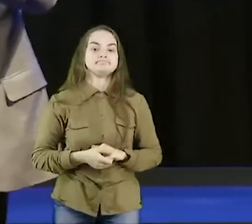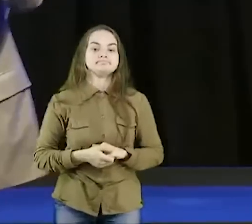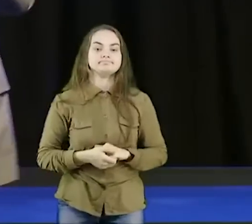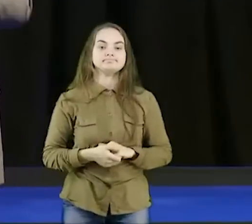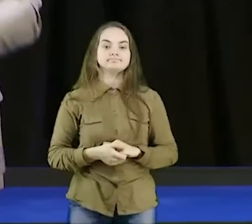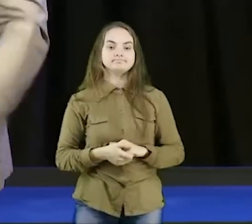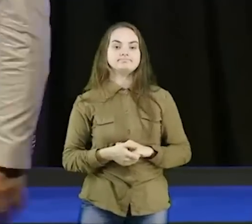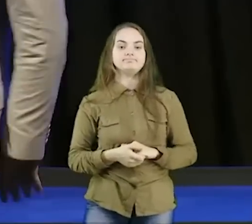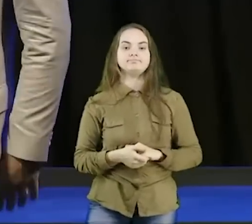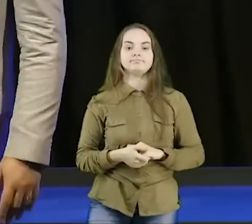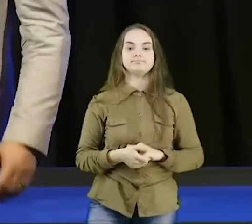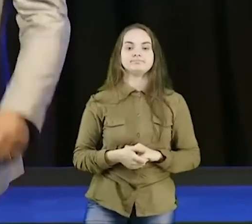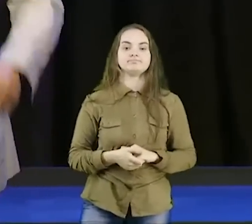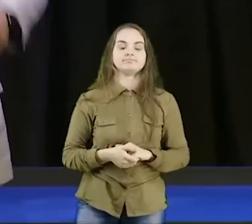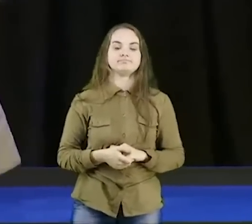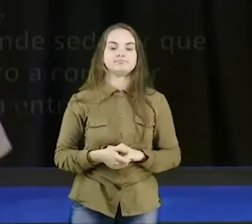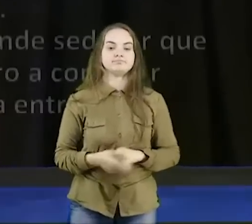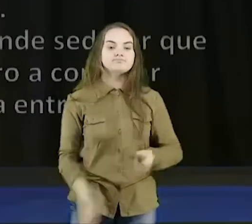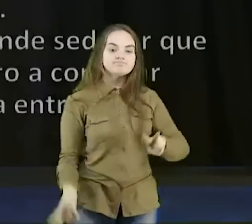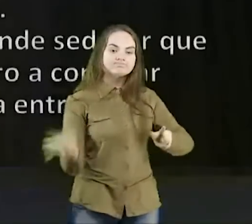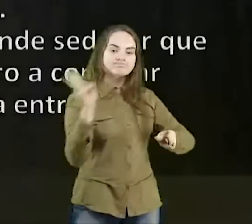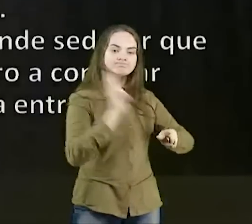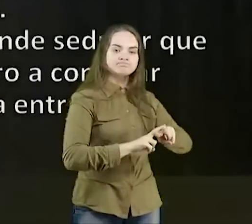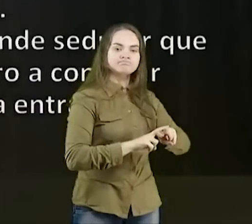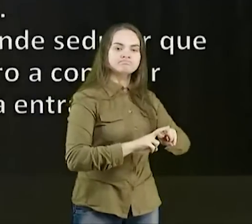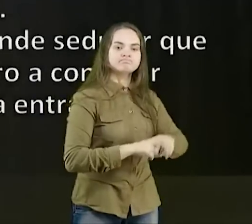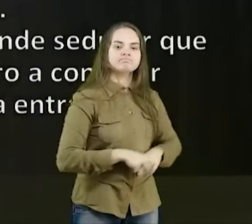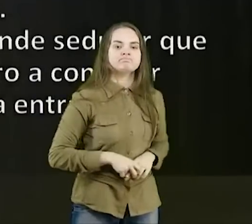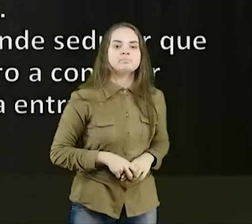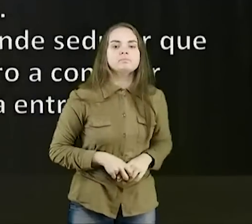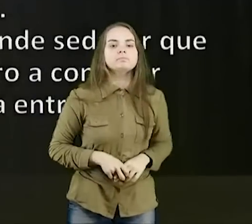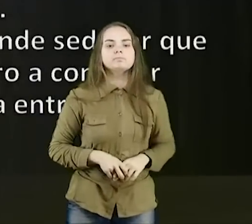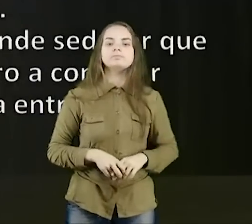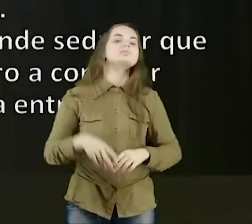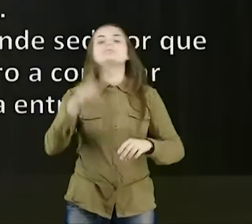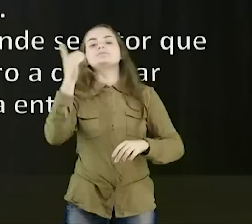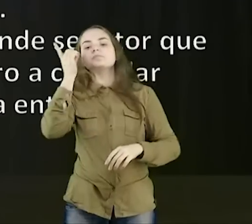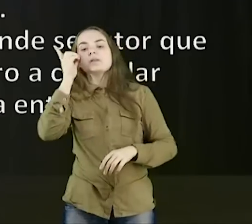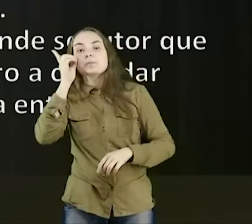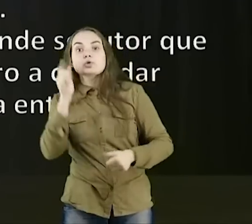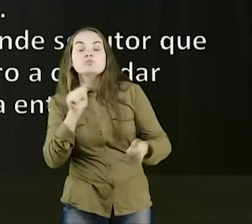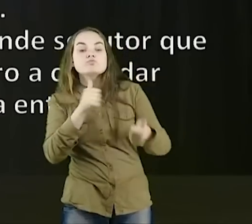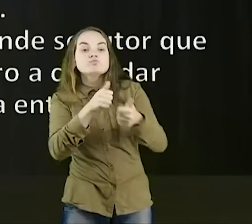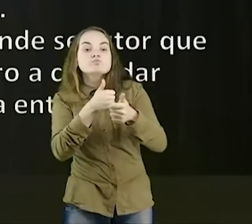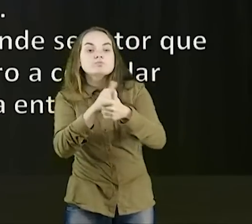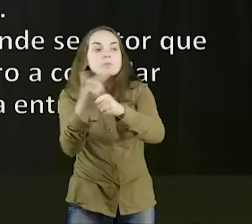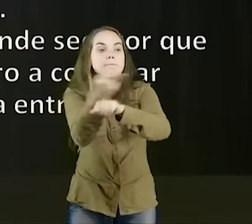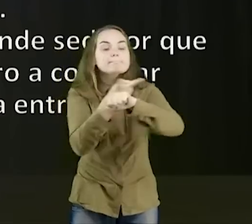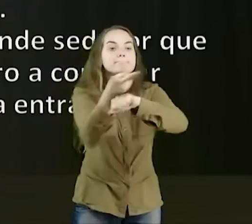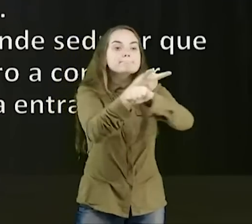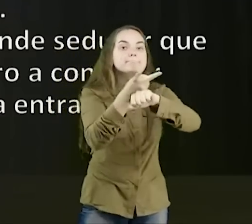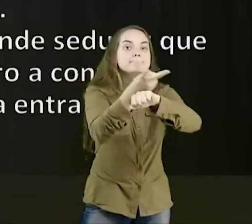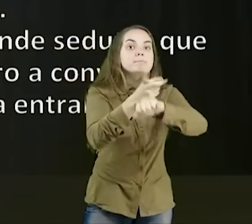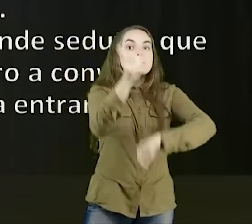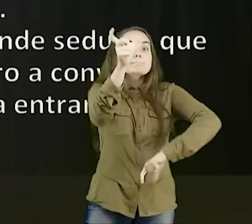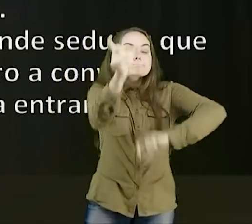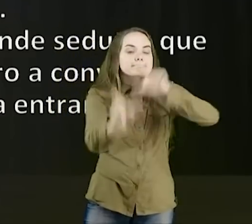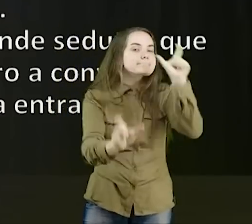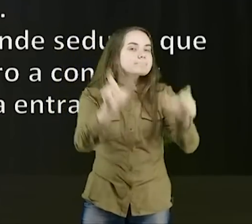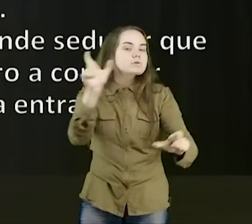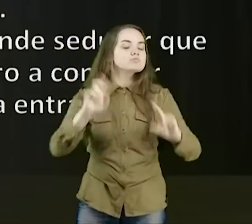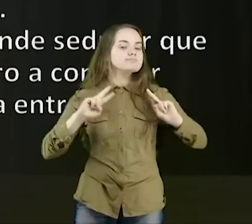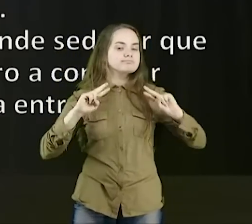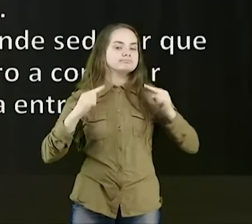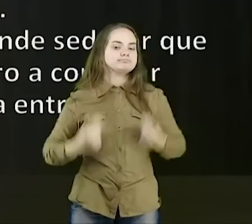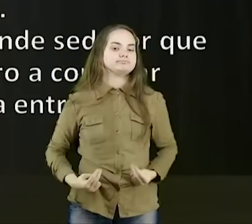a anatomia do cativeiro, demônios buscam hospedeiros humanos, como qualquer parasita, após se entrar